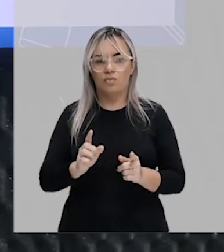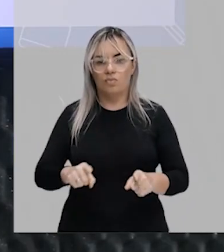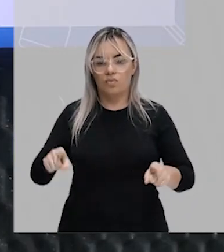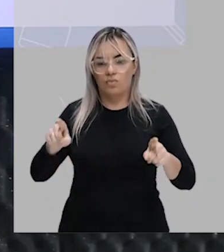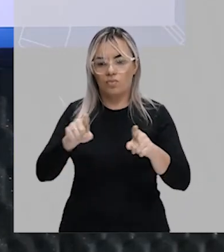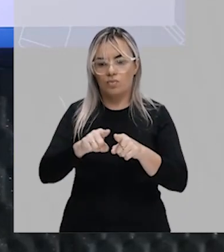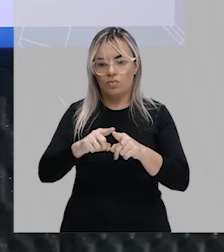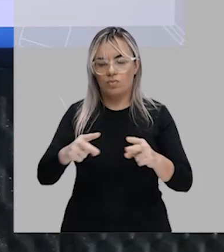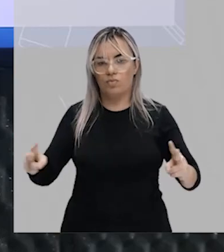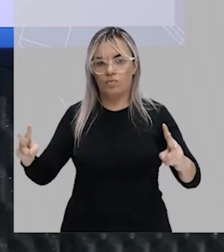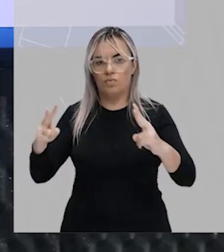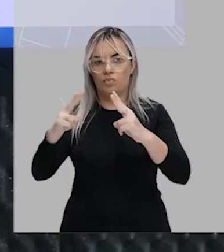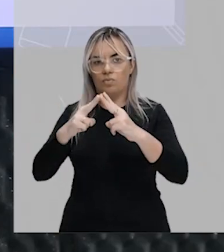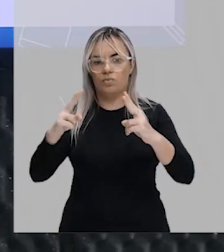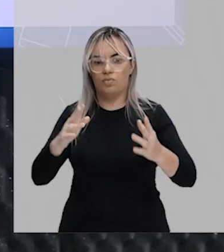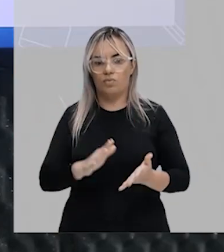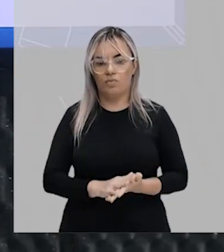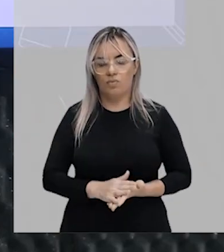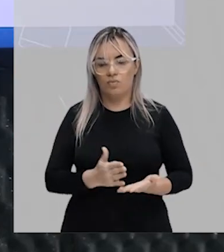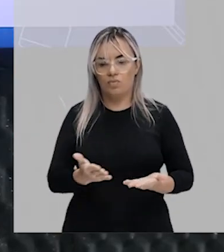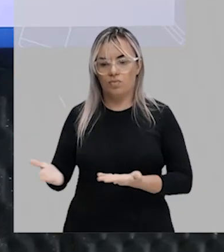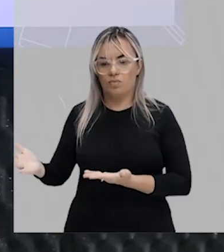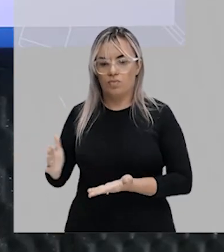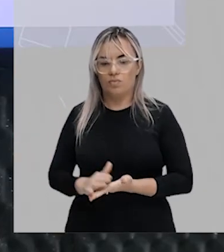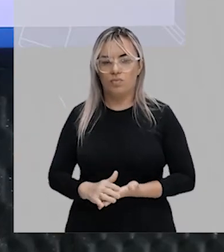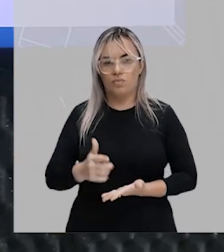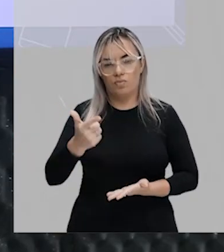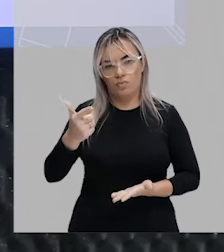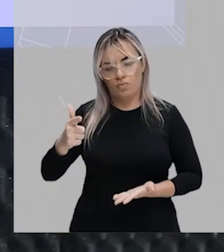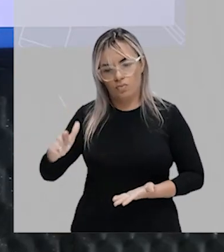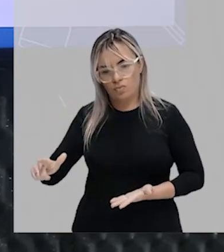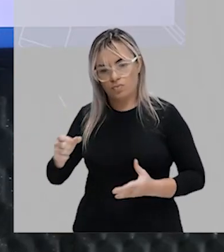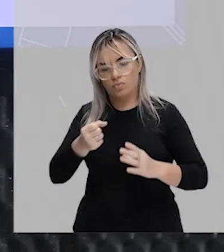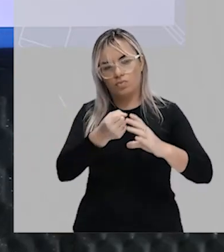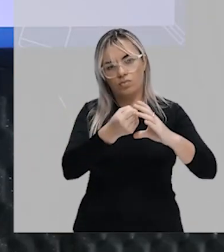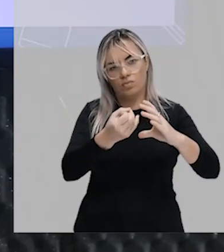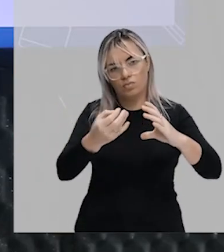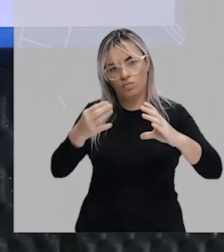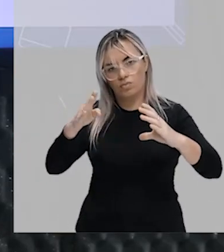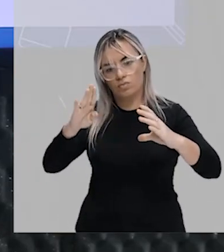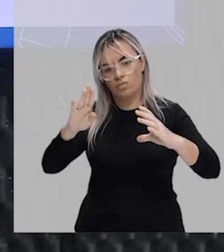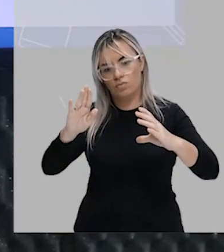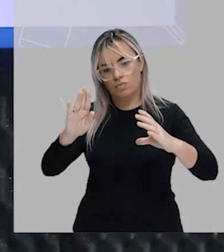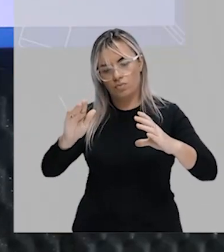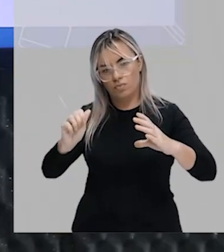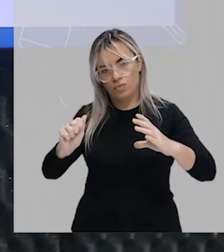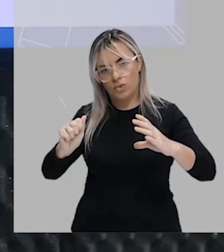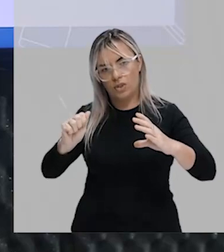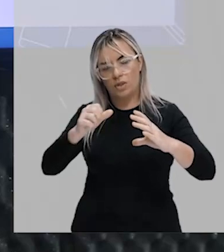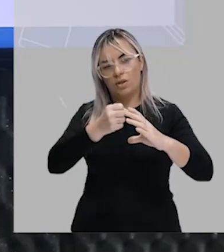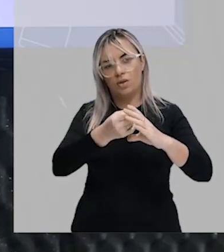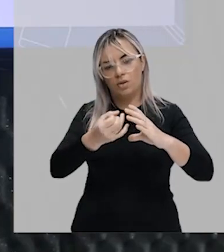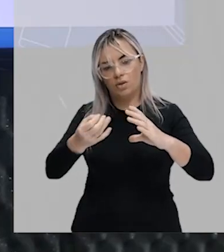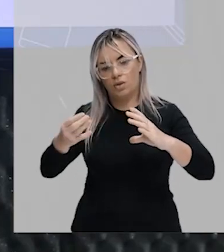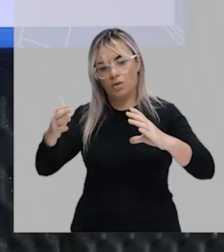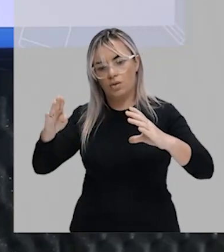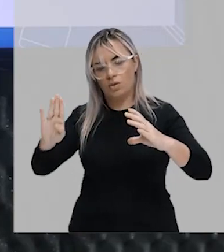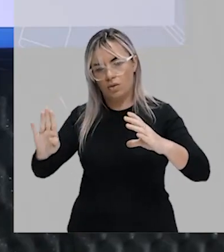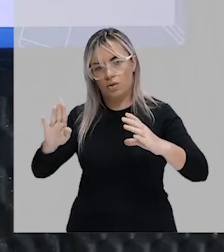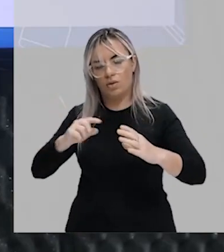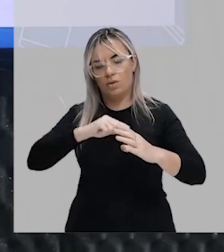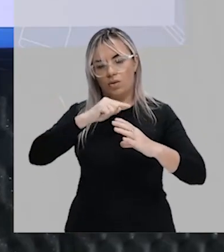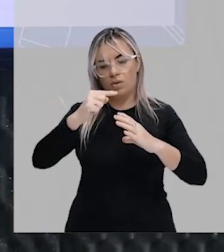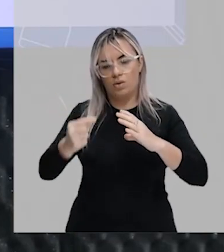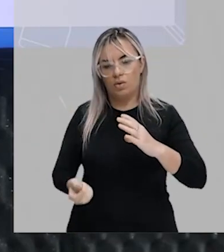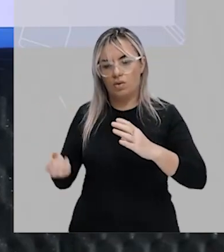tá? Então, tem essa condição aí. Eu vou só repetir os dois conjuntos que nós acabamos de mencionar, tá? Com seus respectivos elementos.